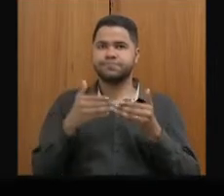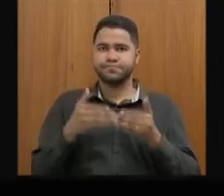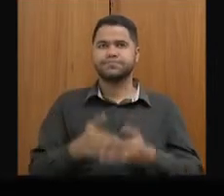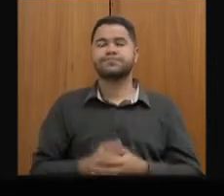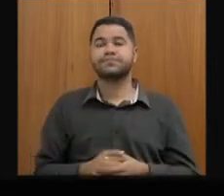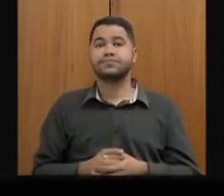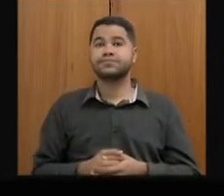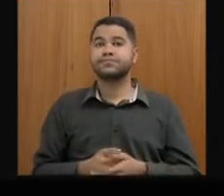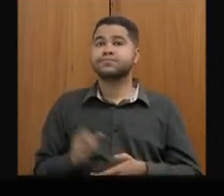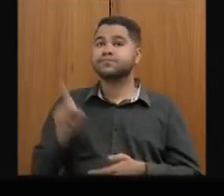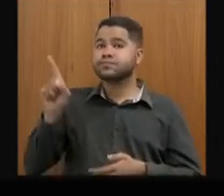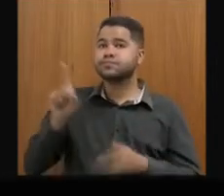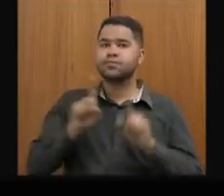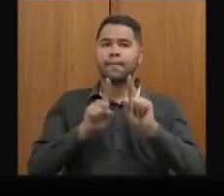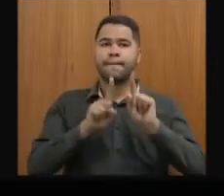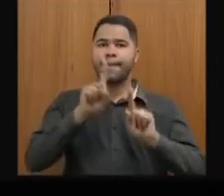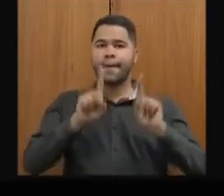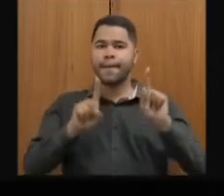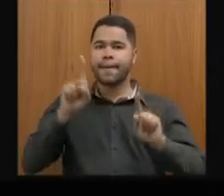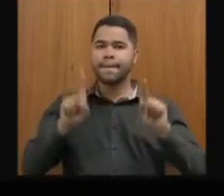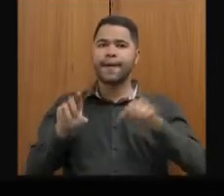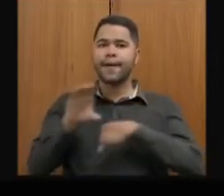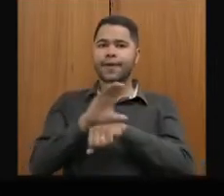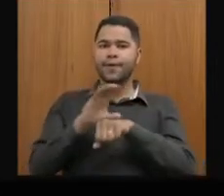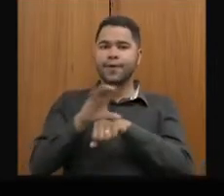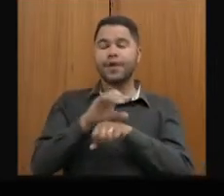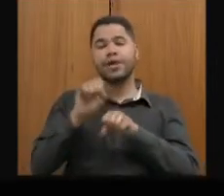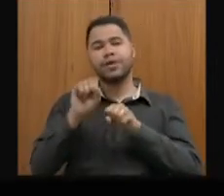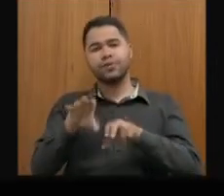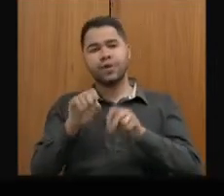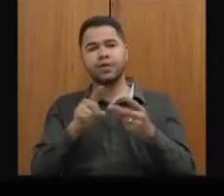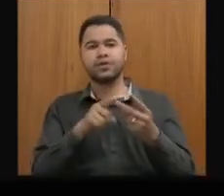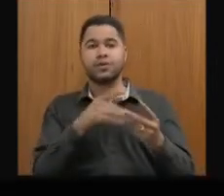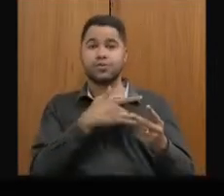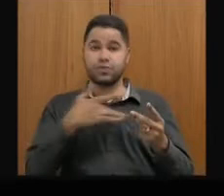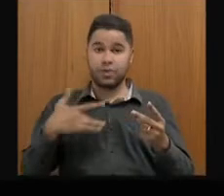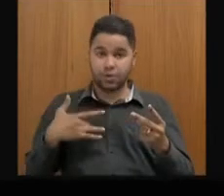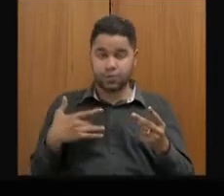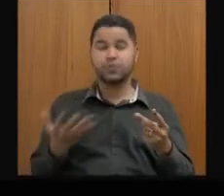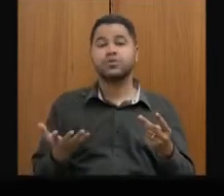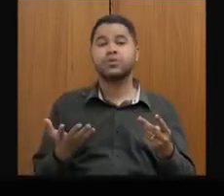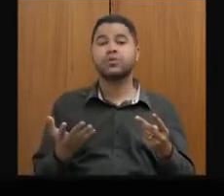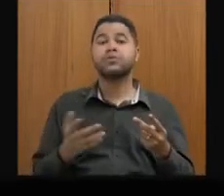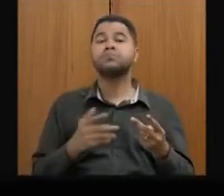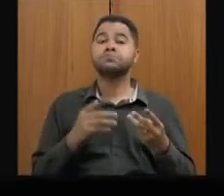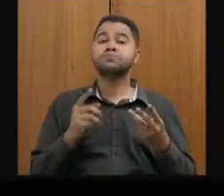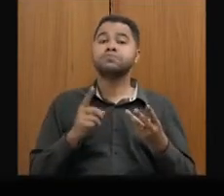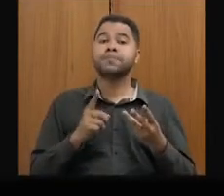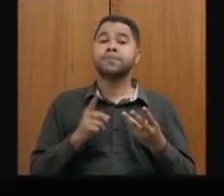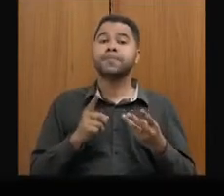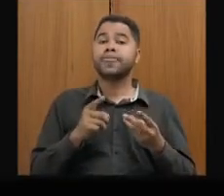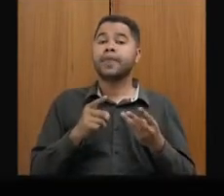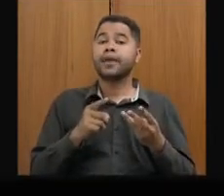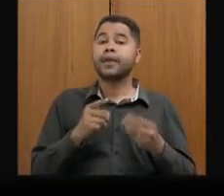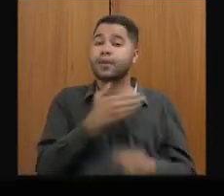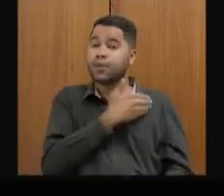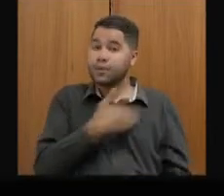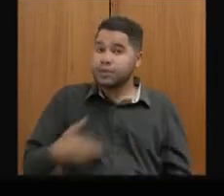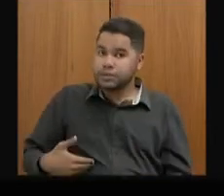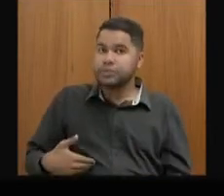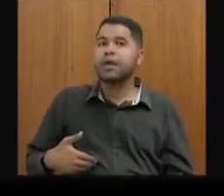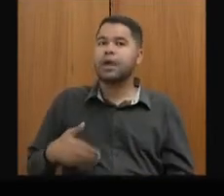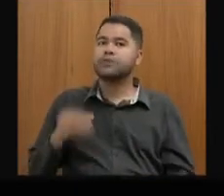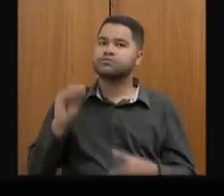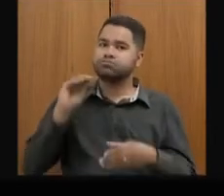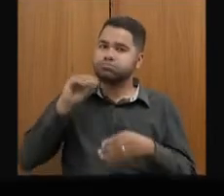Aqui os índices constitucionais, educação, saúde, no caso aqui, educação. O Estado está dentro,